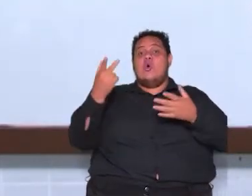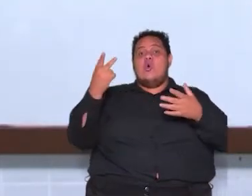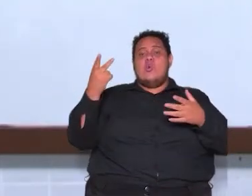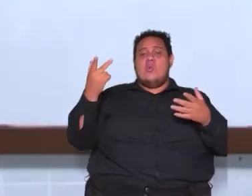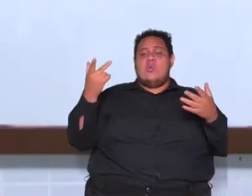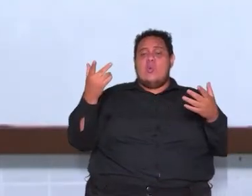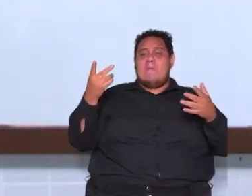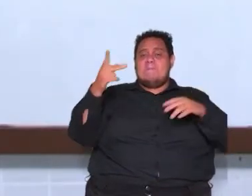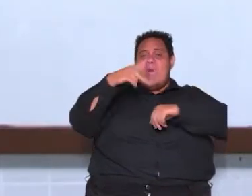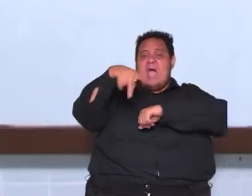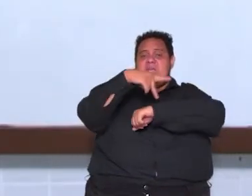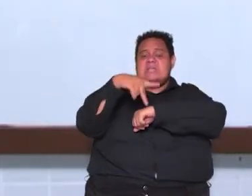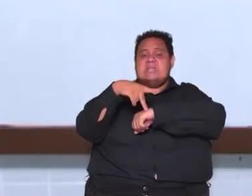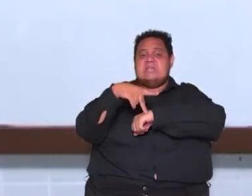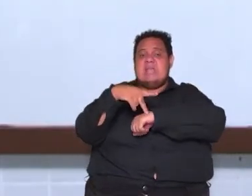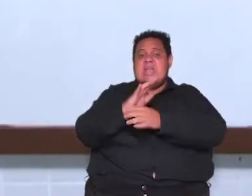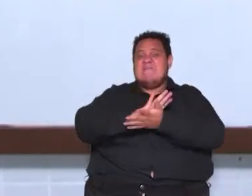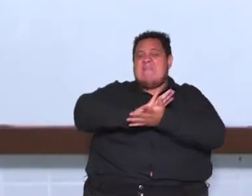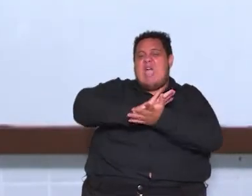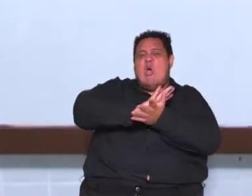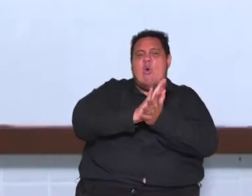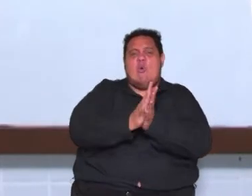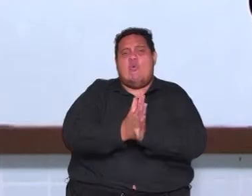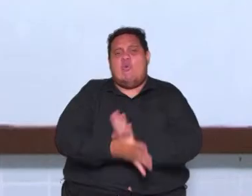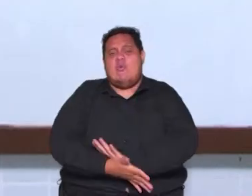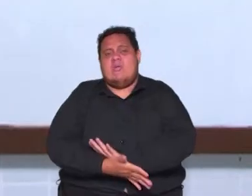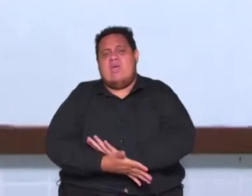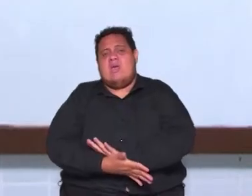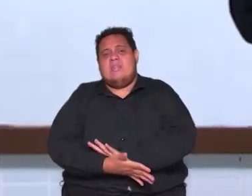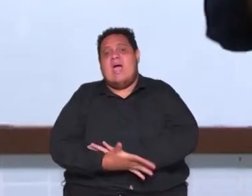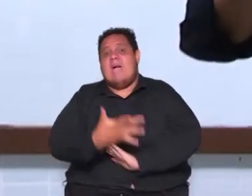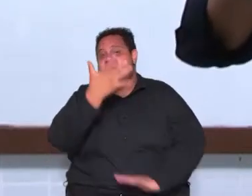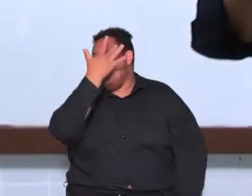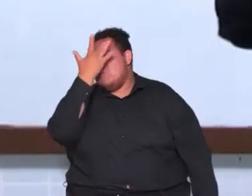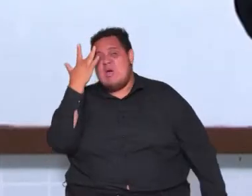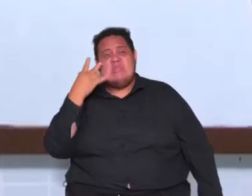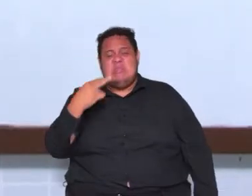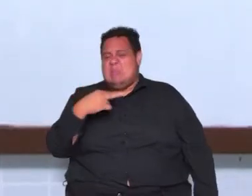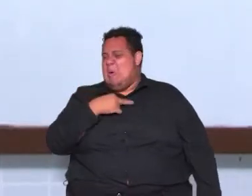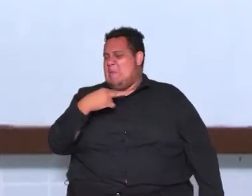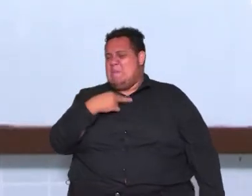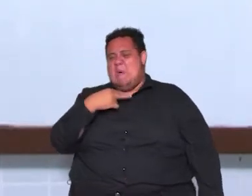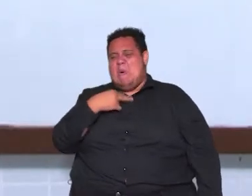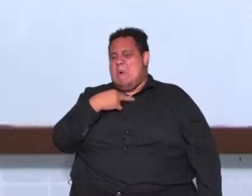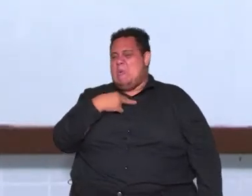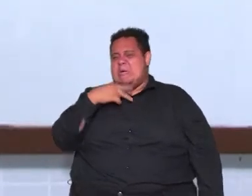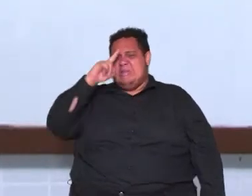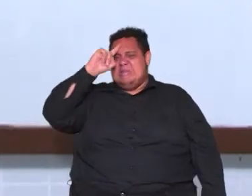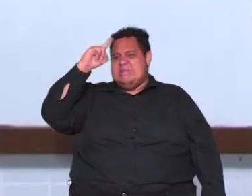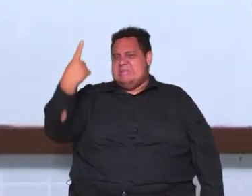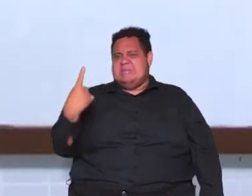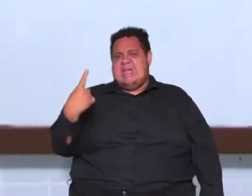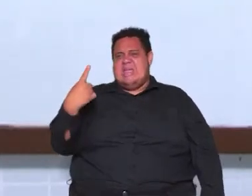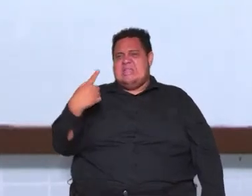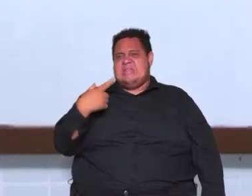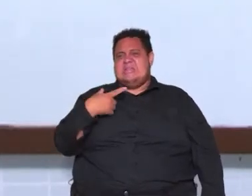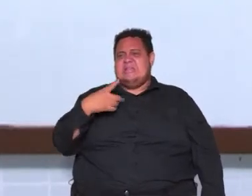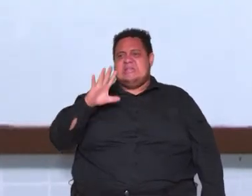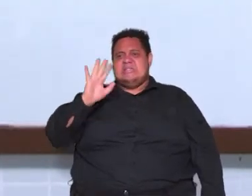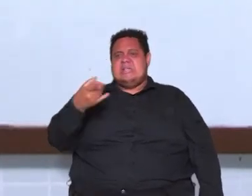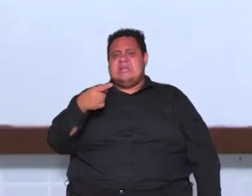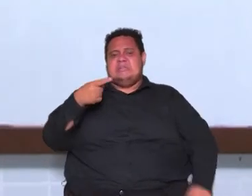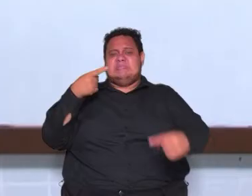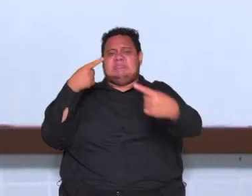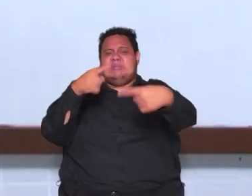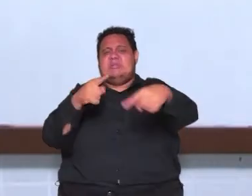de intolerância as pessoas as podem mais se colocar colocar suas ideias as pessoas são agredidas nas